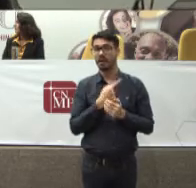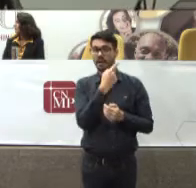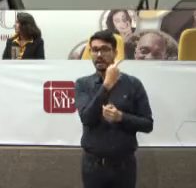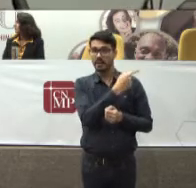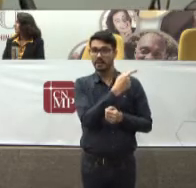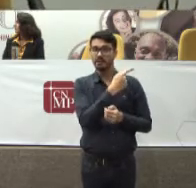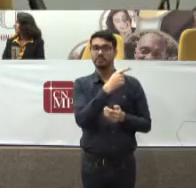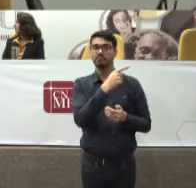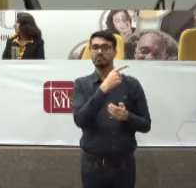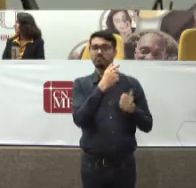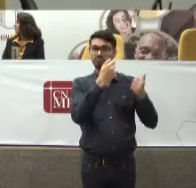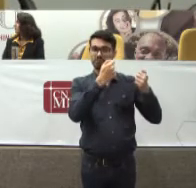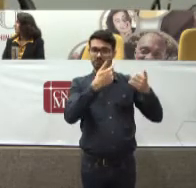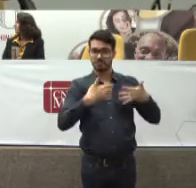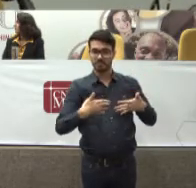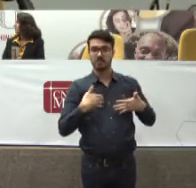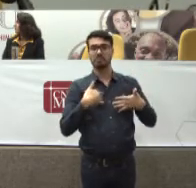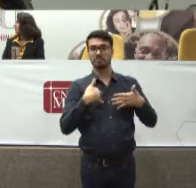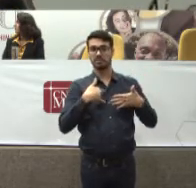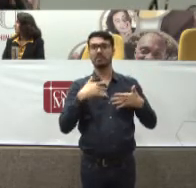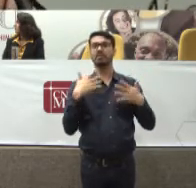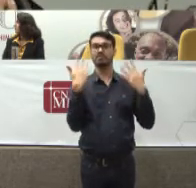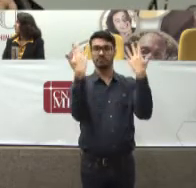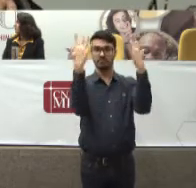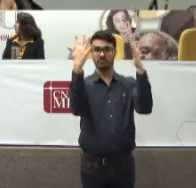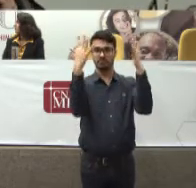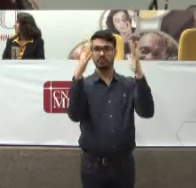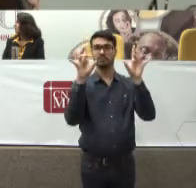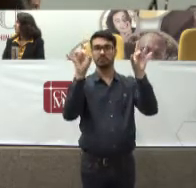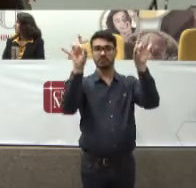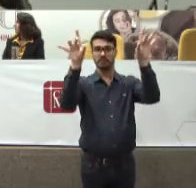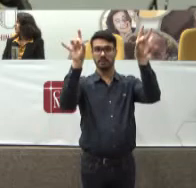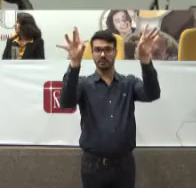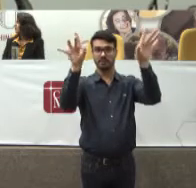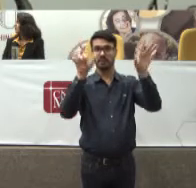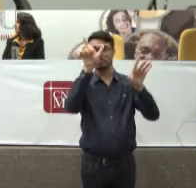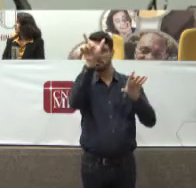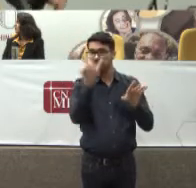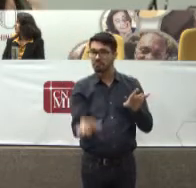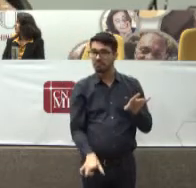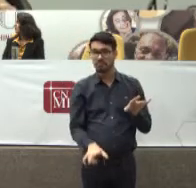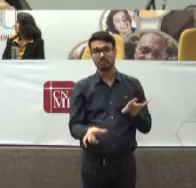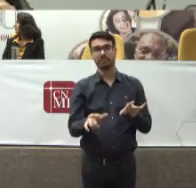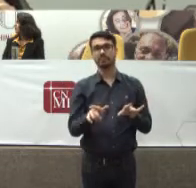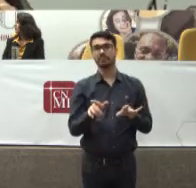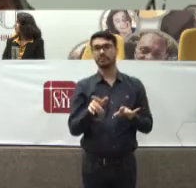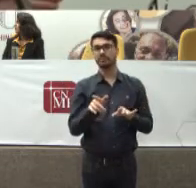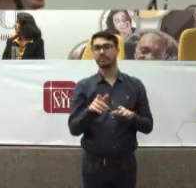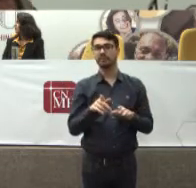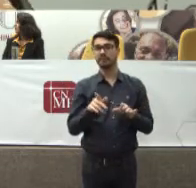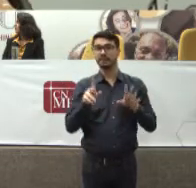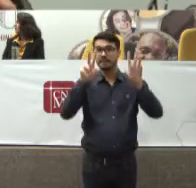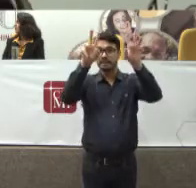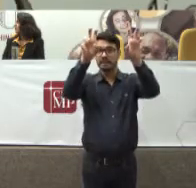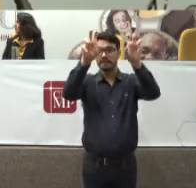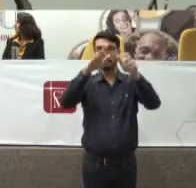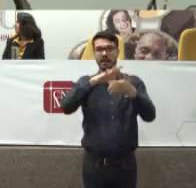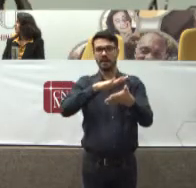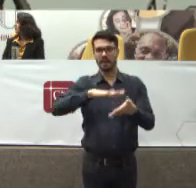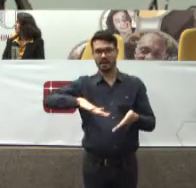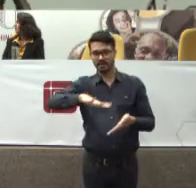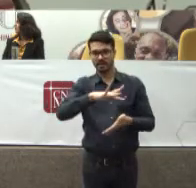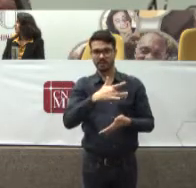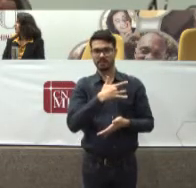também Fazer um registro Uma saudação especial A um dos protagonistas Na matéria Saúde Hoje em dia No Brasil